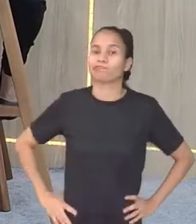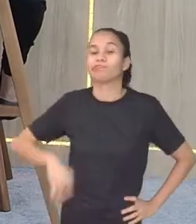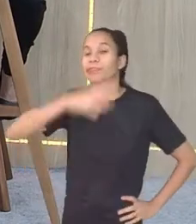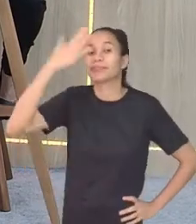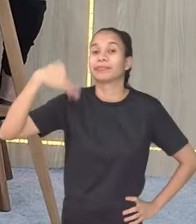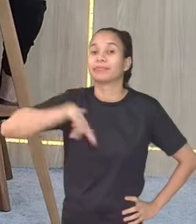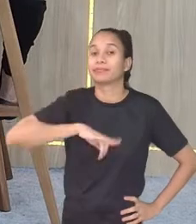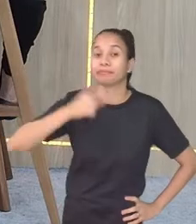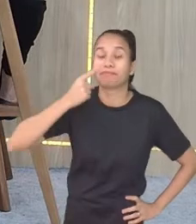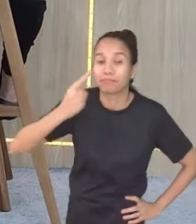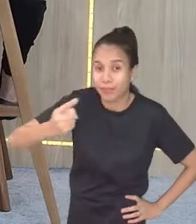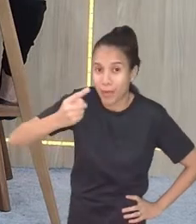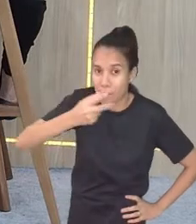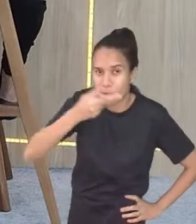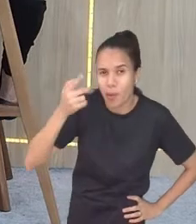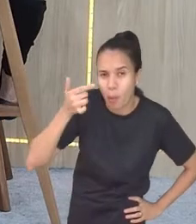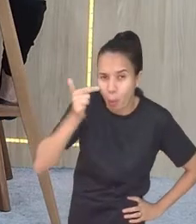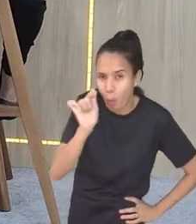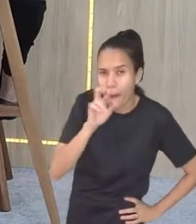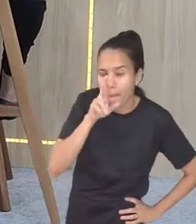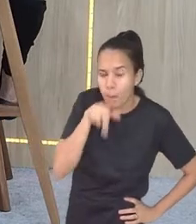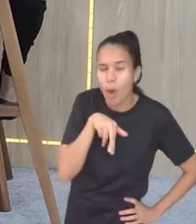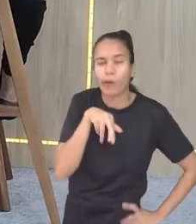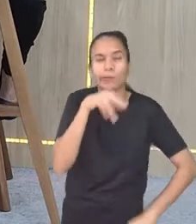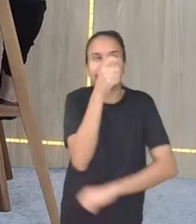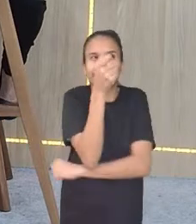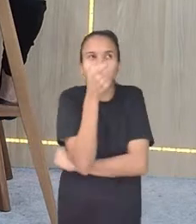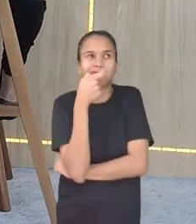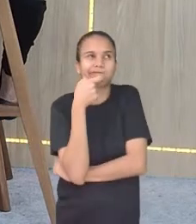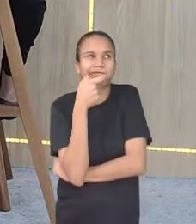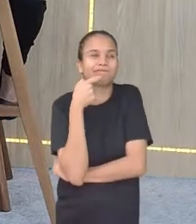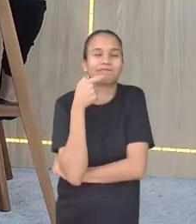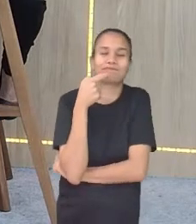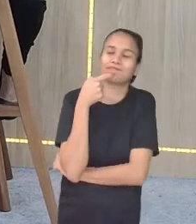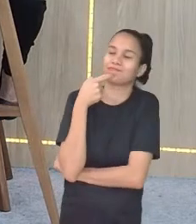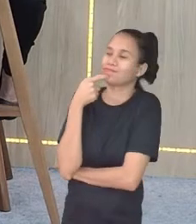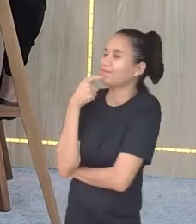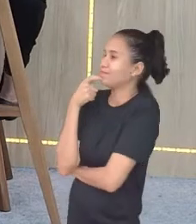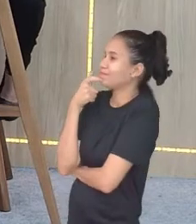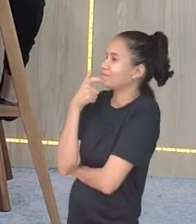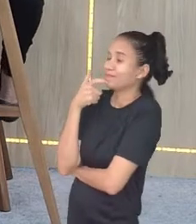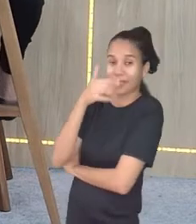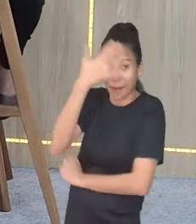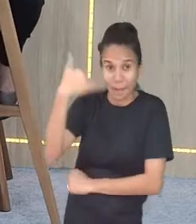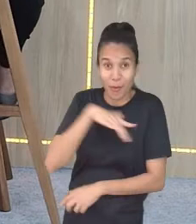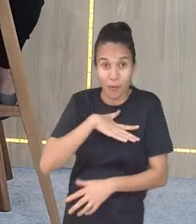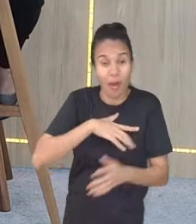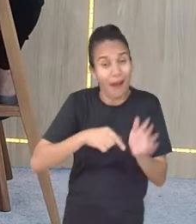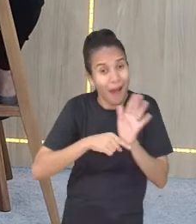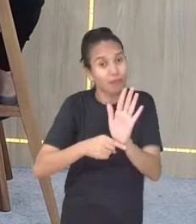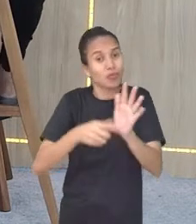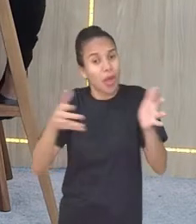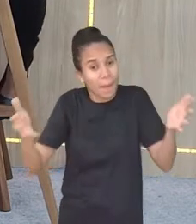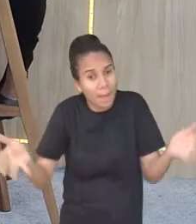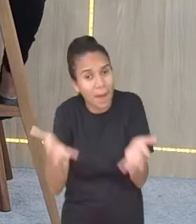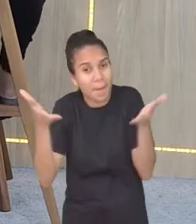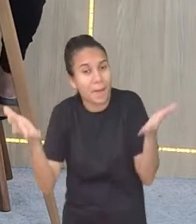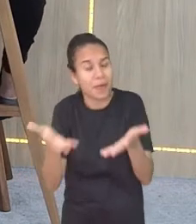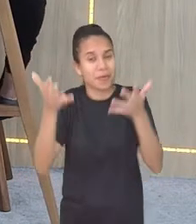pessoal? Será que vocês estão conseguindo responder daí? Vamos, minha gente. Me ajudem aí, pessoal.